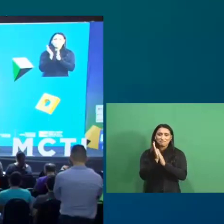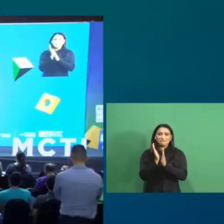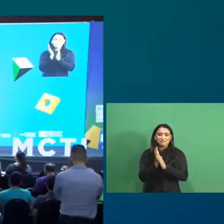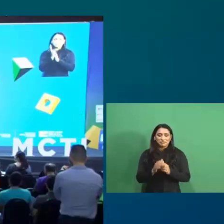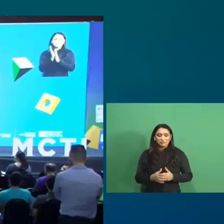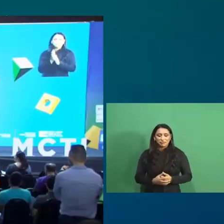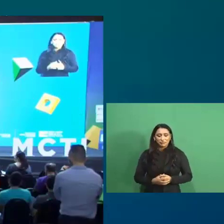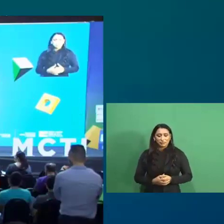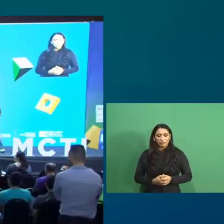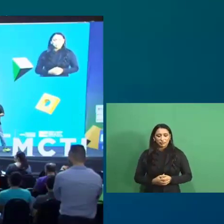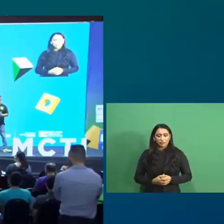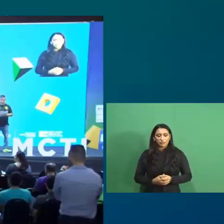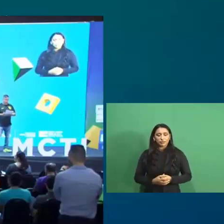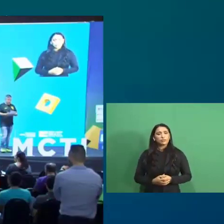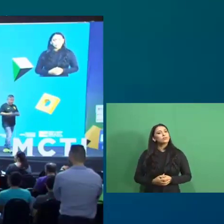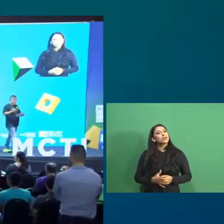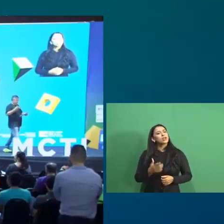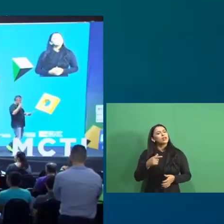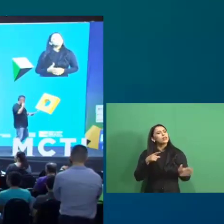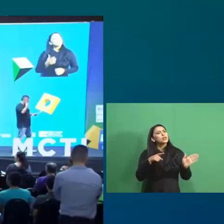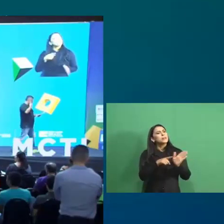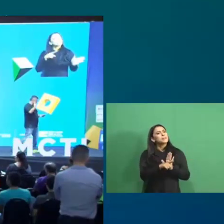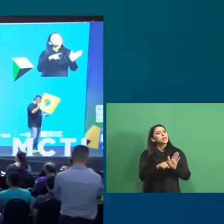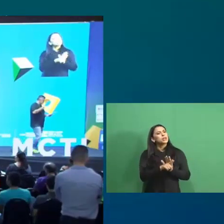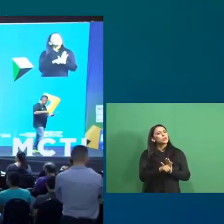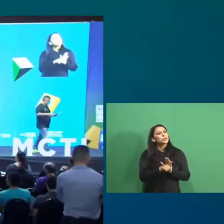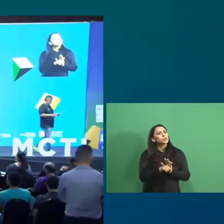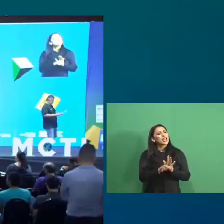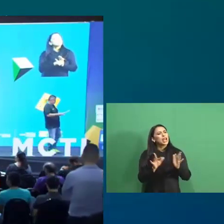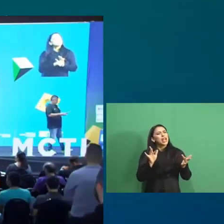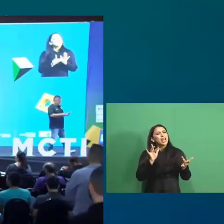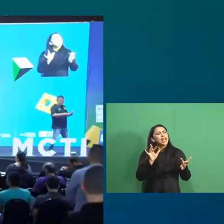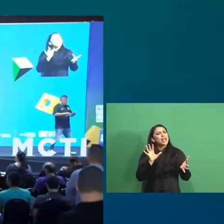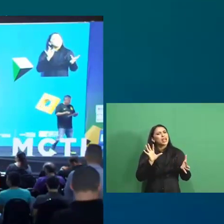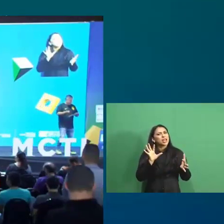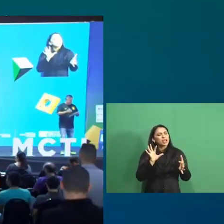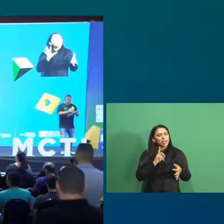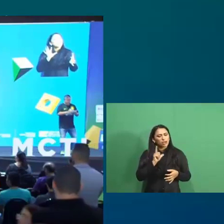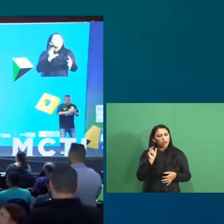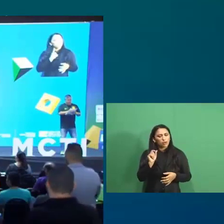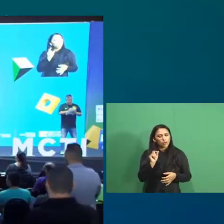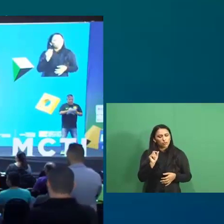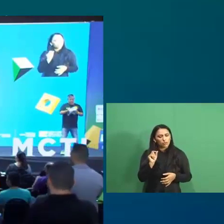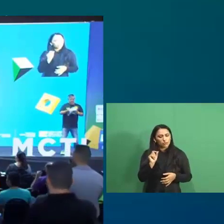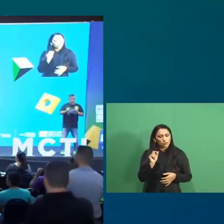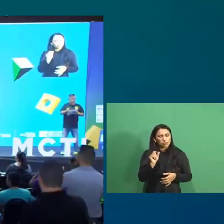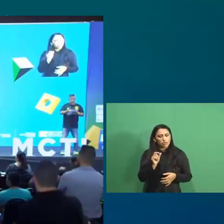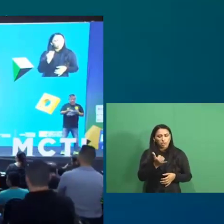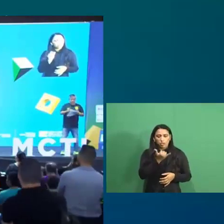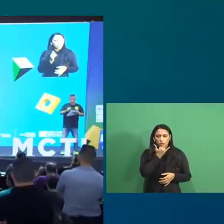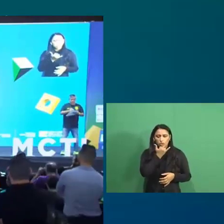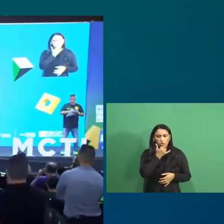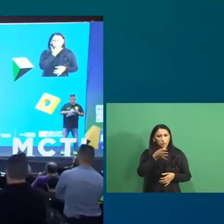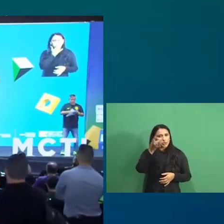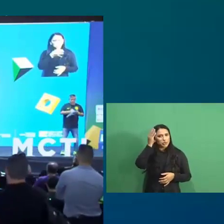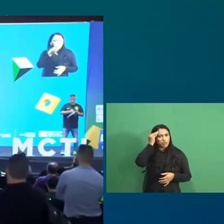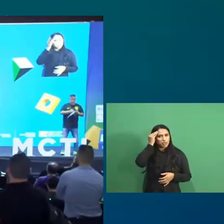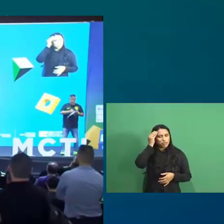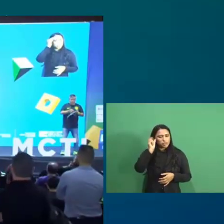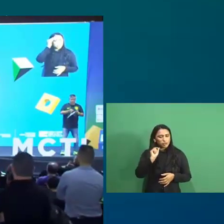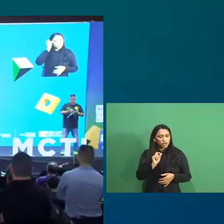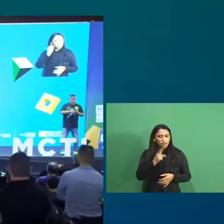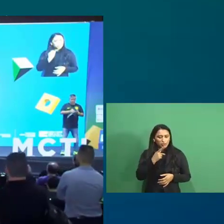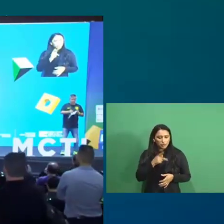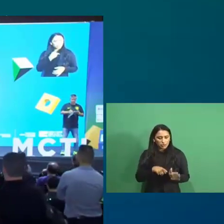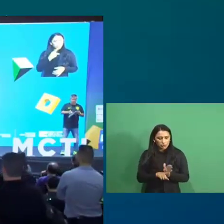Só tirar uma dúvida. Ele faz o reconhecimento. É conectado ou é offline? Eu levo o dispositivo para depois... Sim, os testes que a gente fez